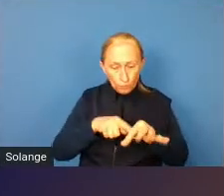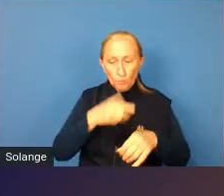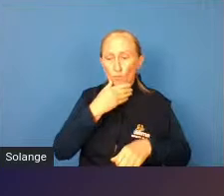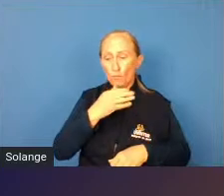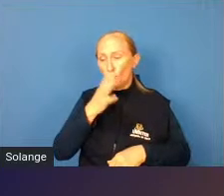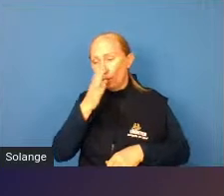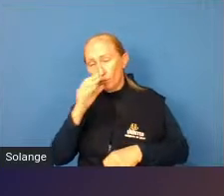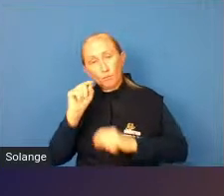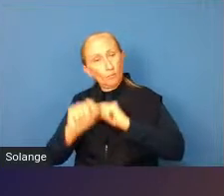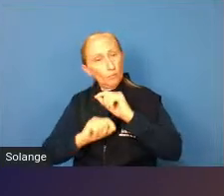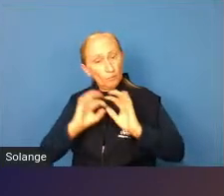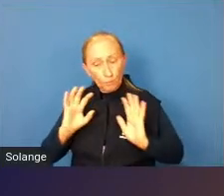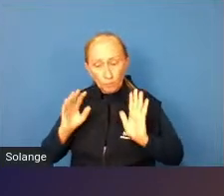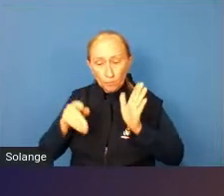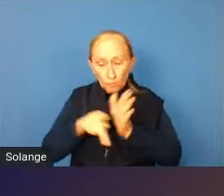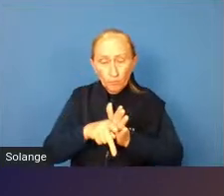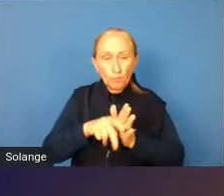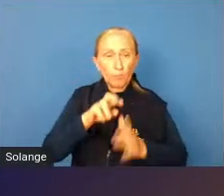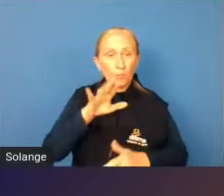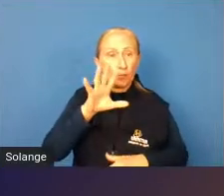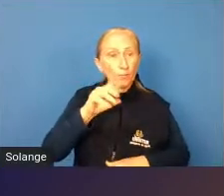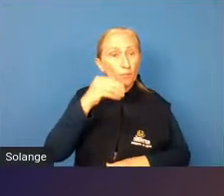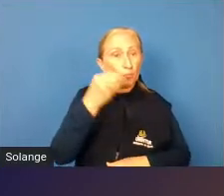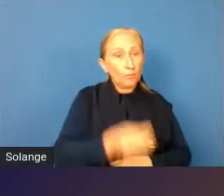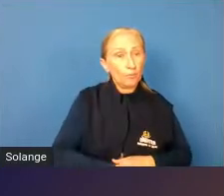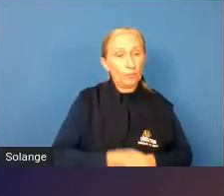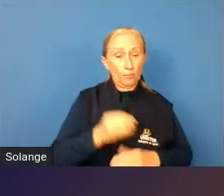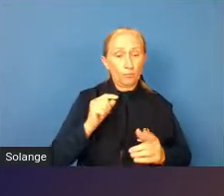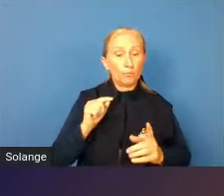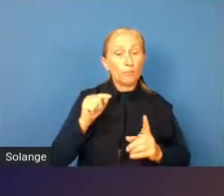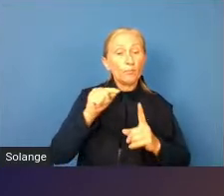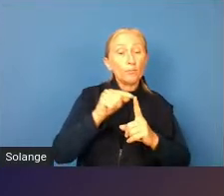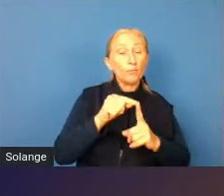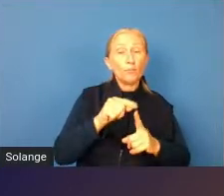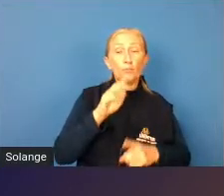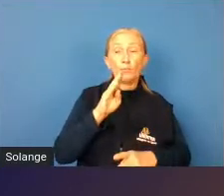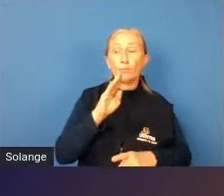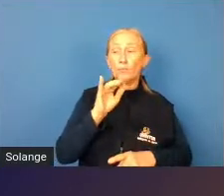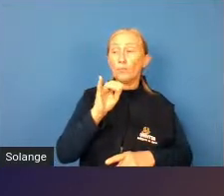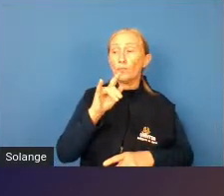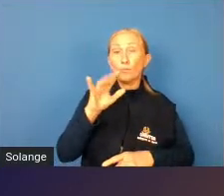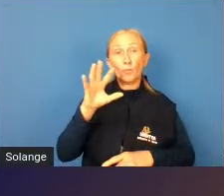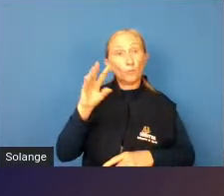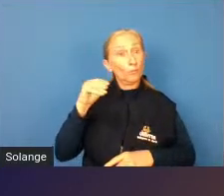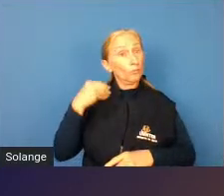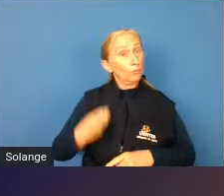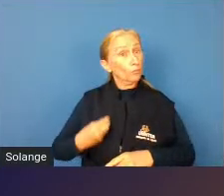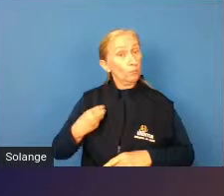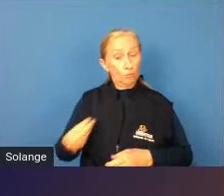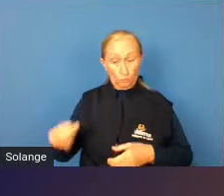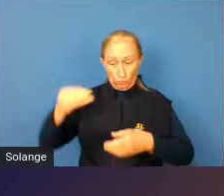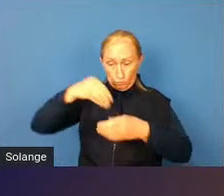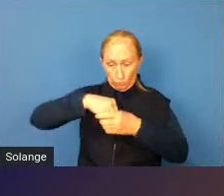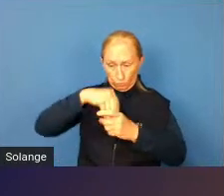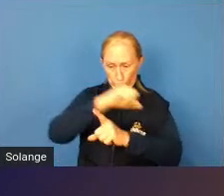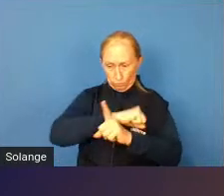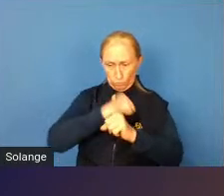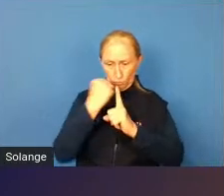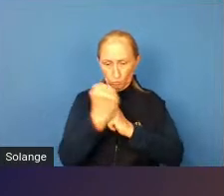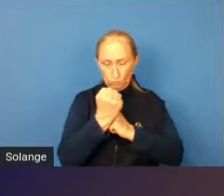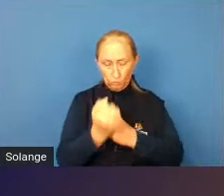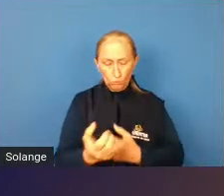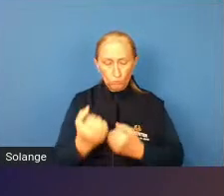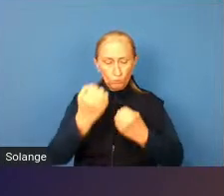Então, é muito associado a esse determinismo biológico e que está imbuído socialmente nos nossos